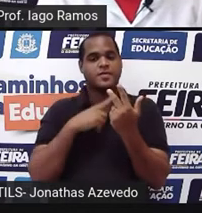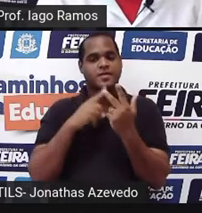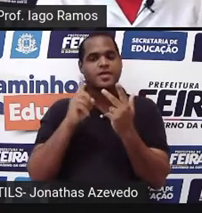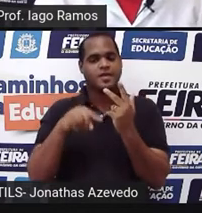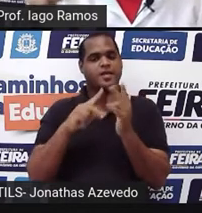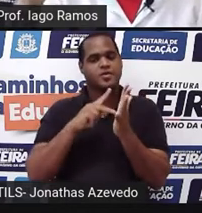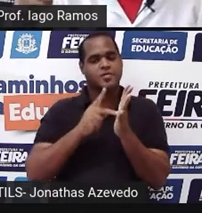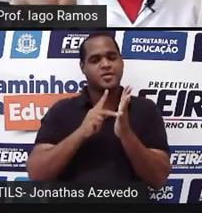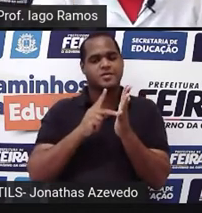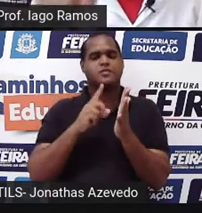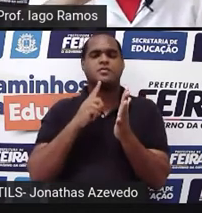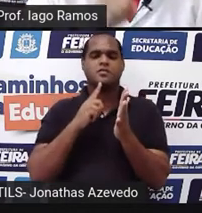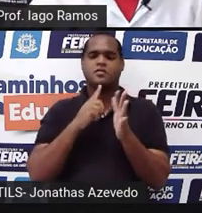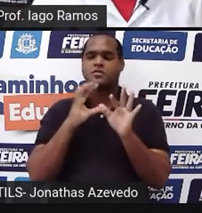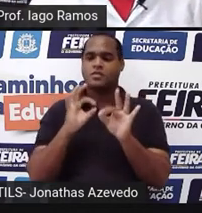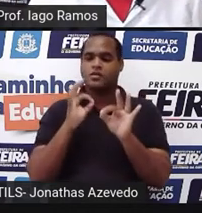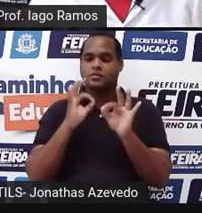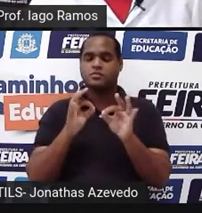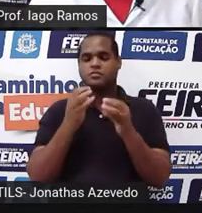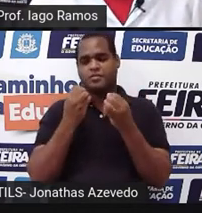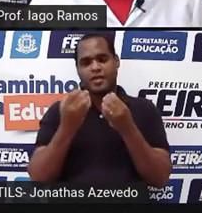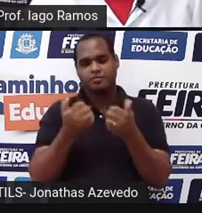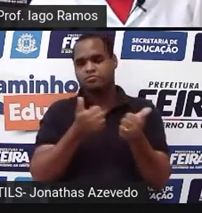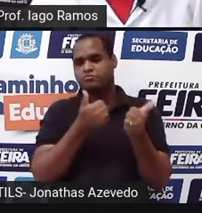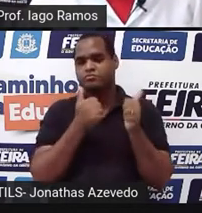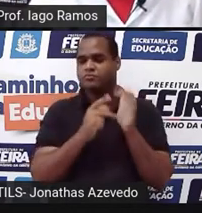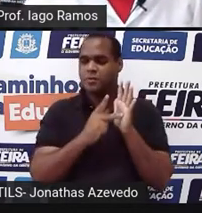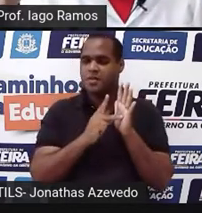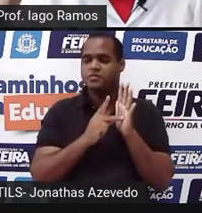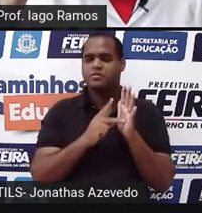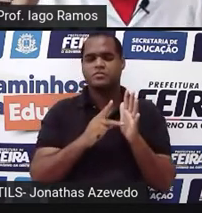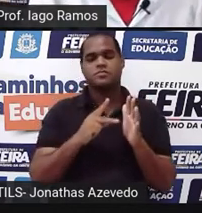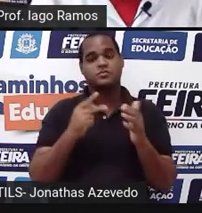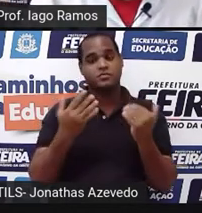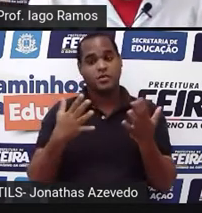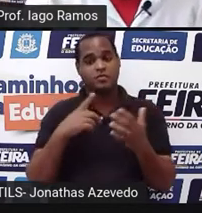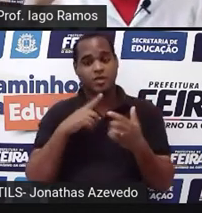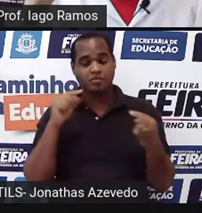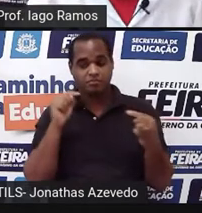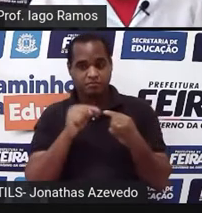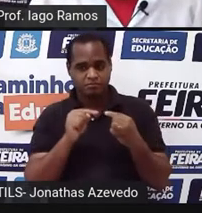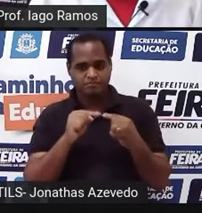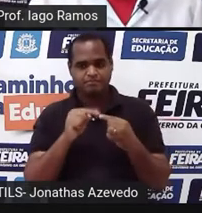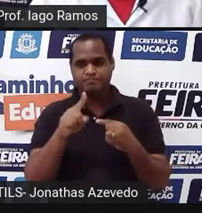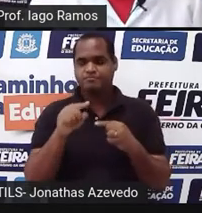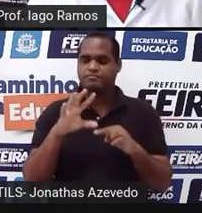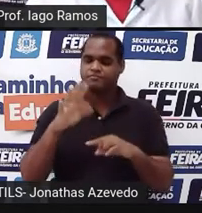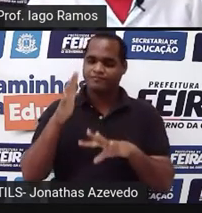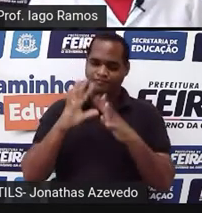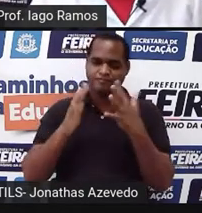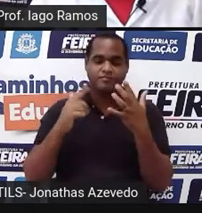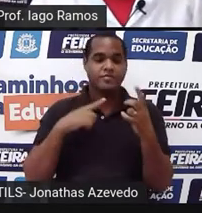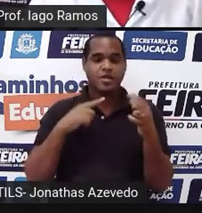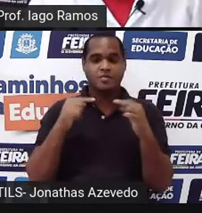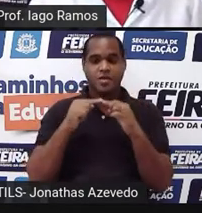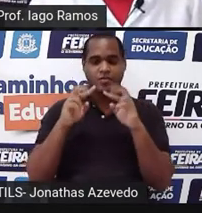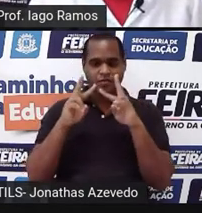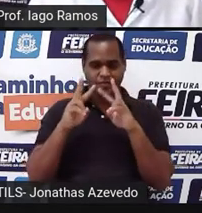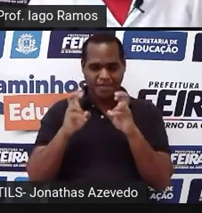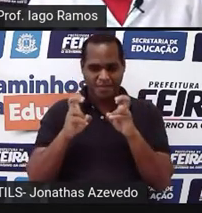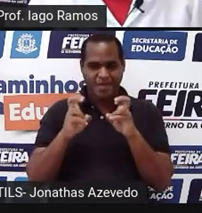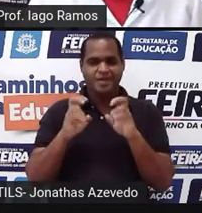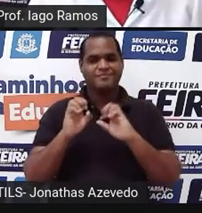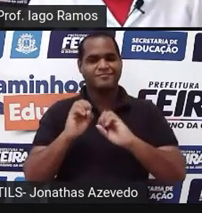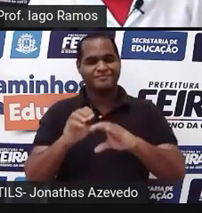geométricas. Geometria. Tá? Então, é aí onde acontece o tema da nossa aula.